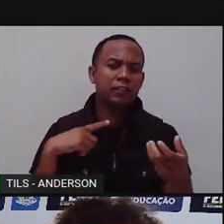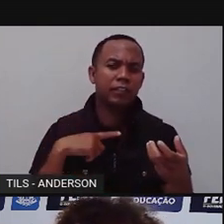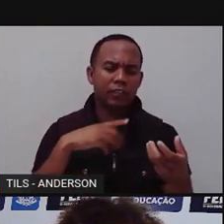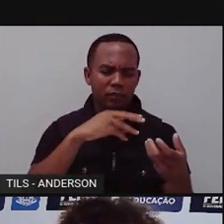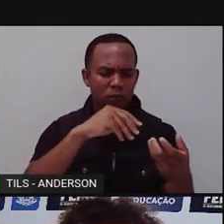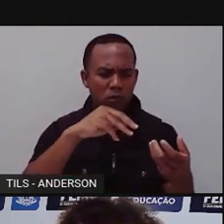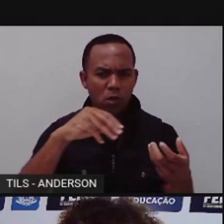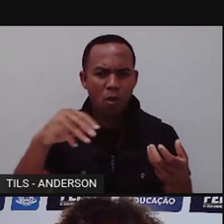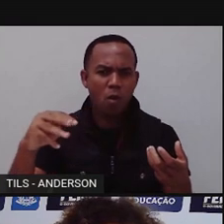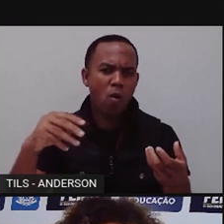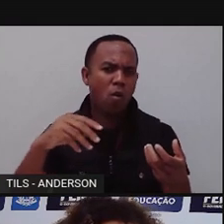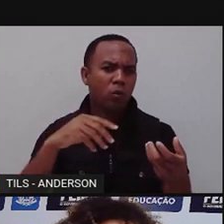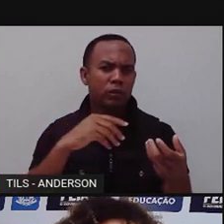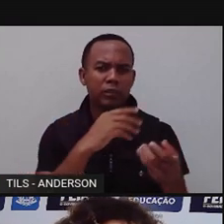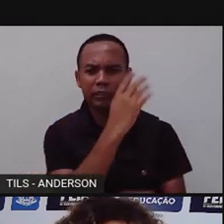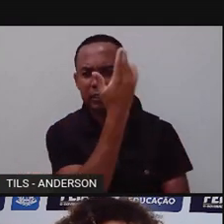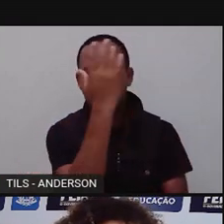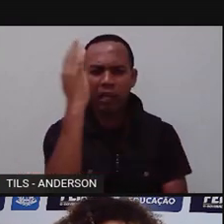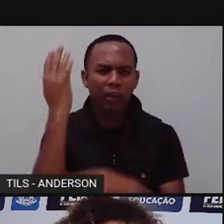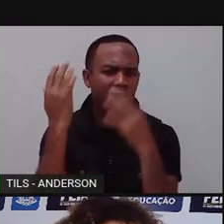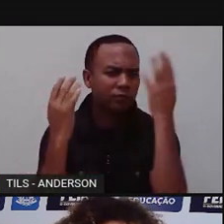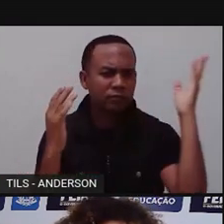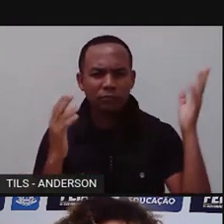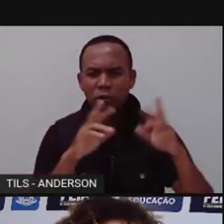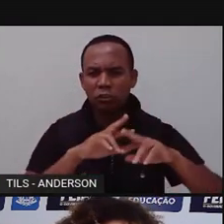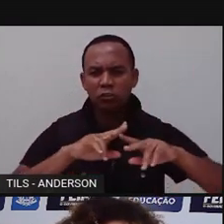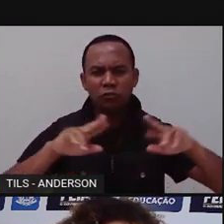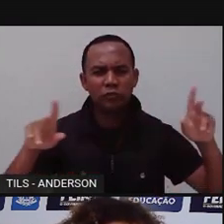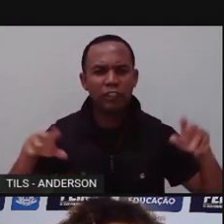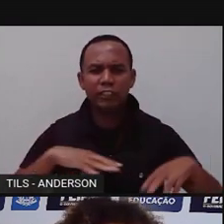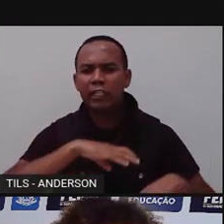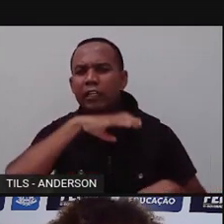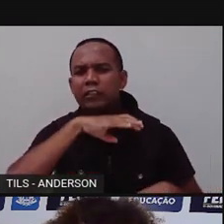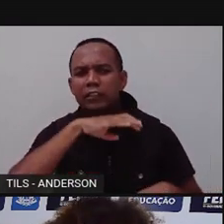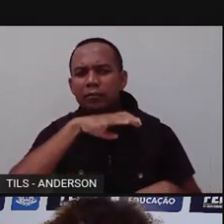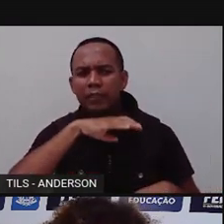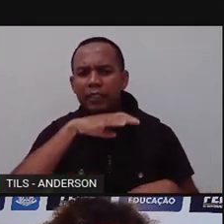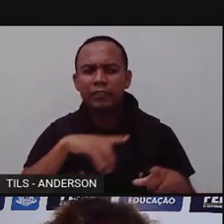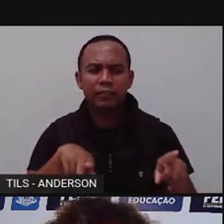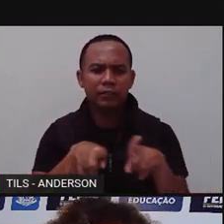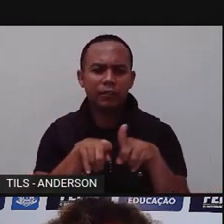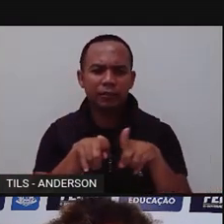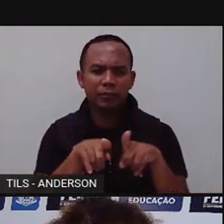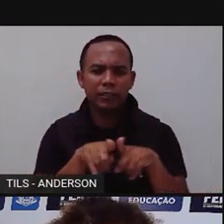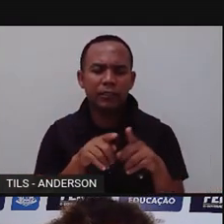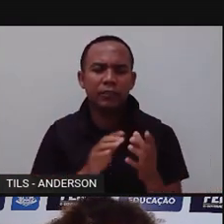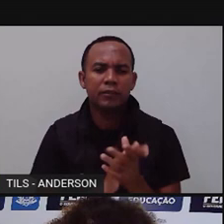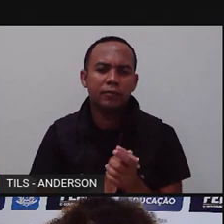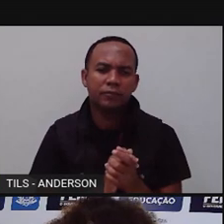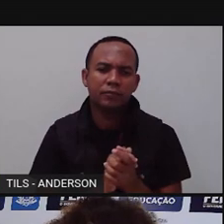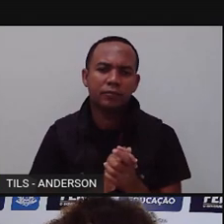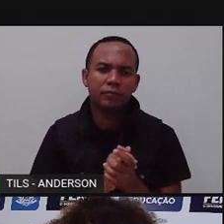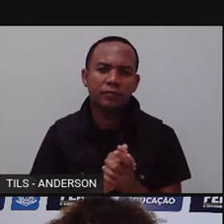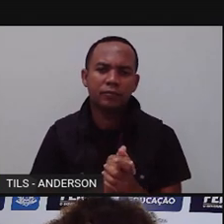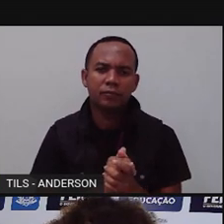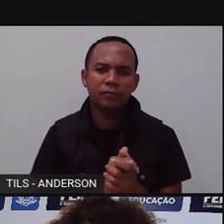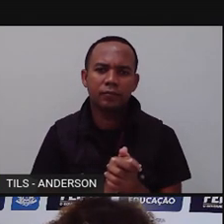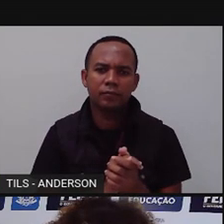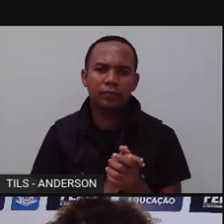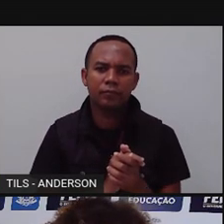solo e tudo isso. Então, a ecologia, ela vai fazer o estudo dessa interação, né? Vamos seguindo.